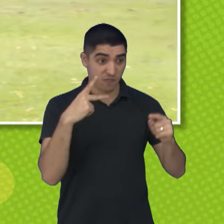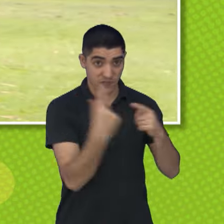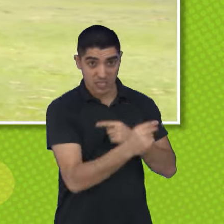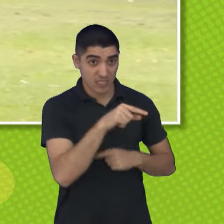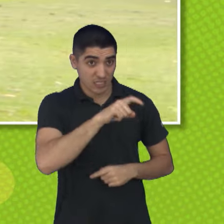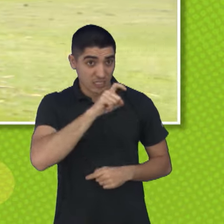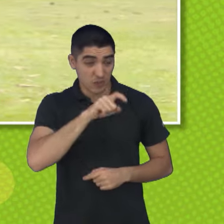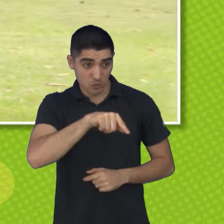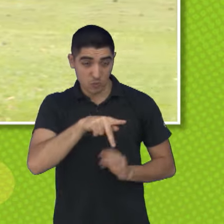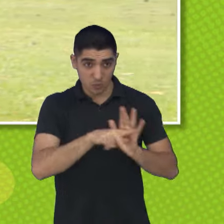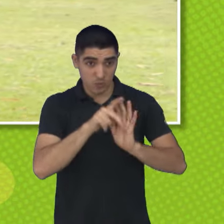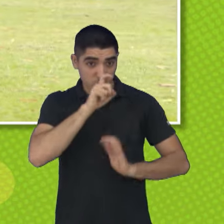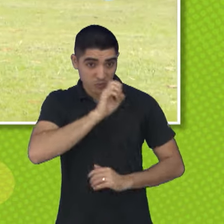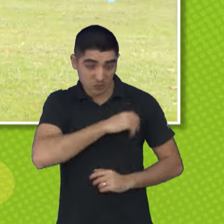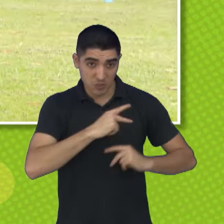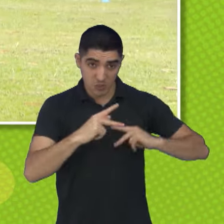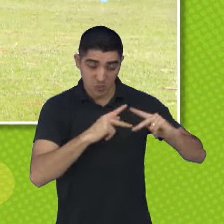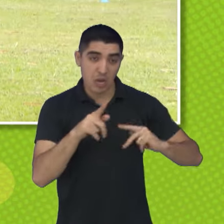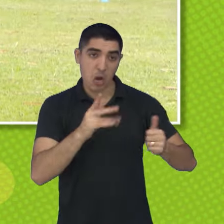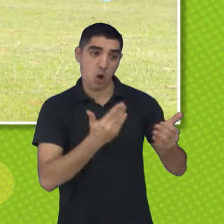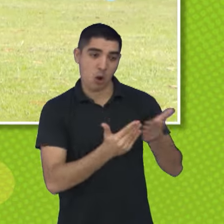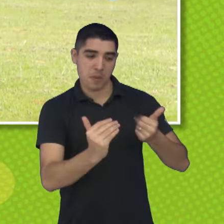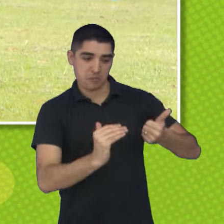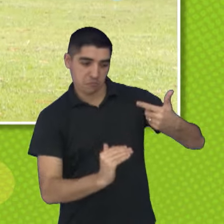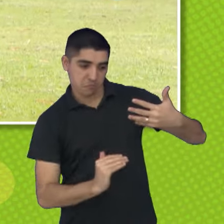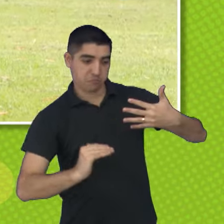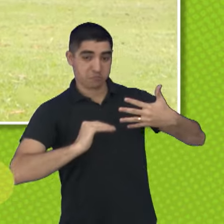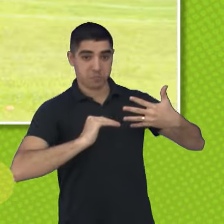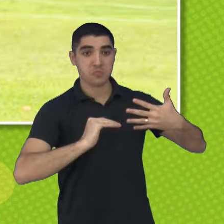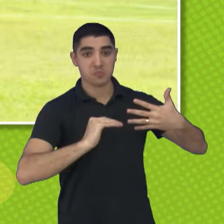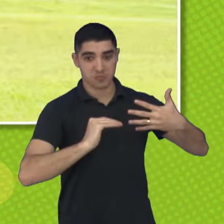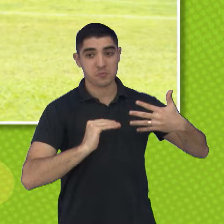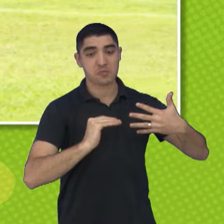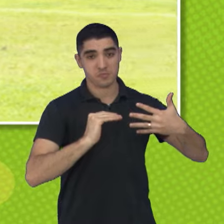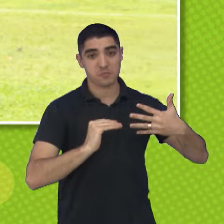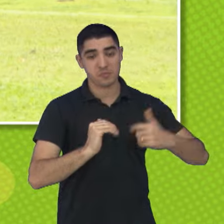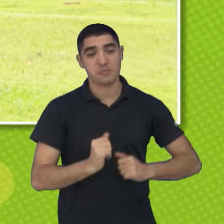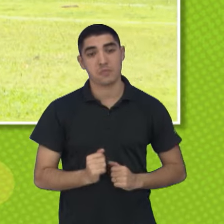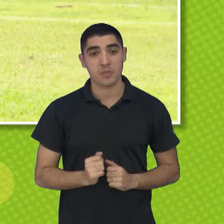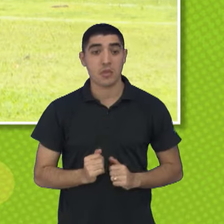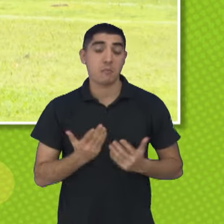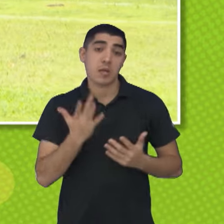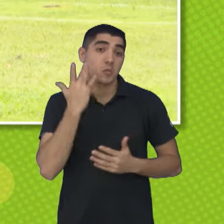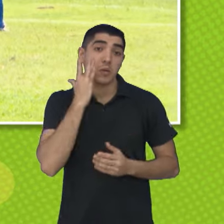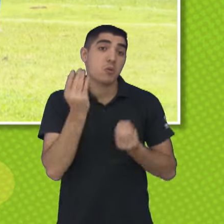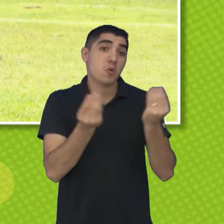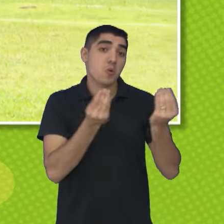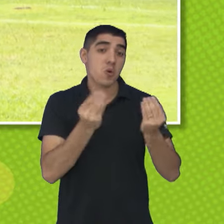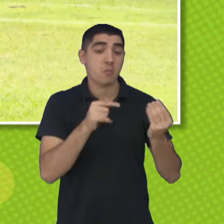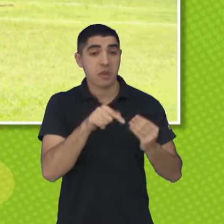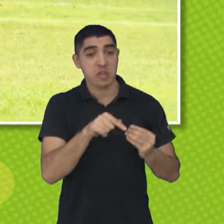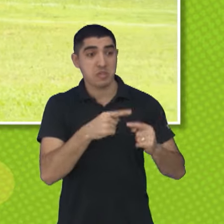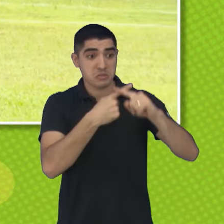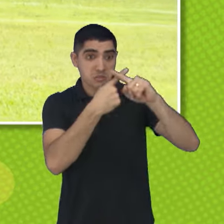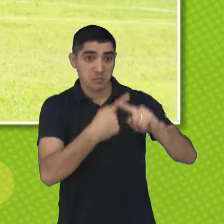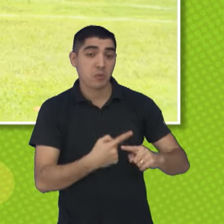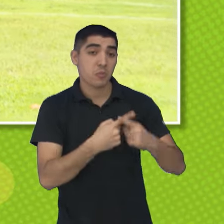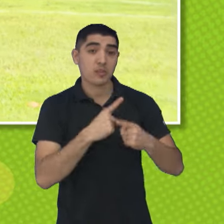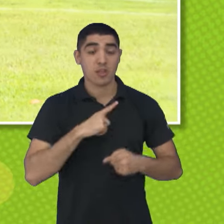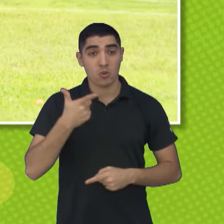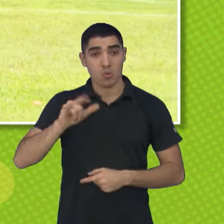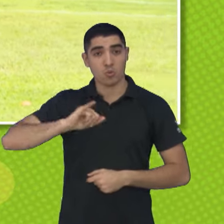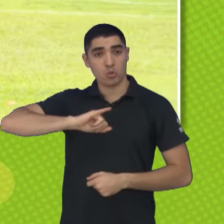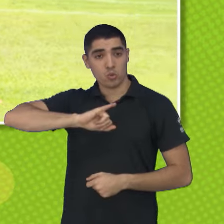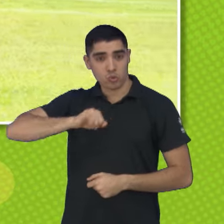tenta mais ou menos brigar pelo bolo ali do G4, faltando duas rodadas para o fim. A gente não sabe como vai funcionar esse campeonato, já que tem o Juventude. O